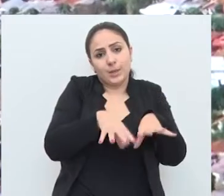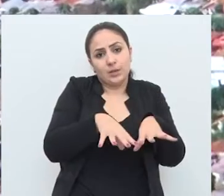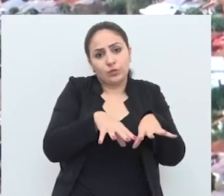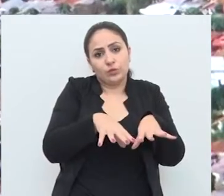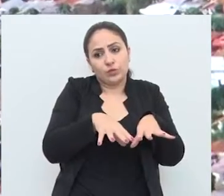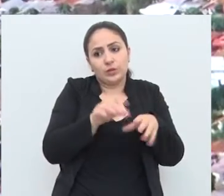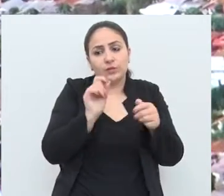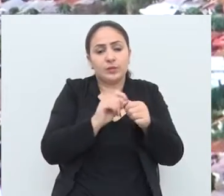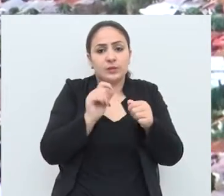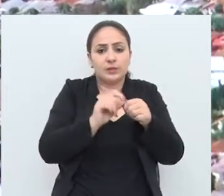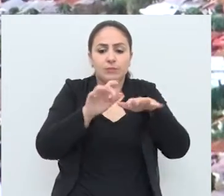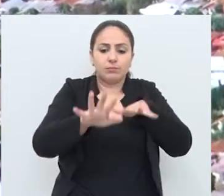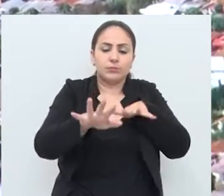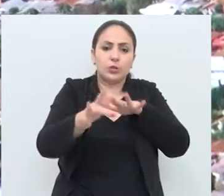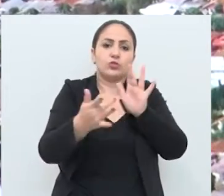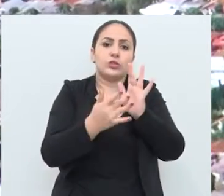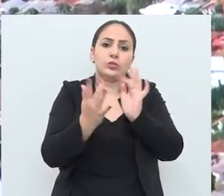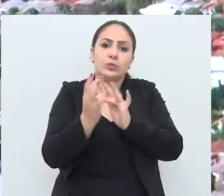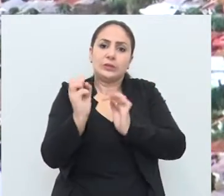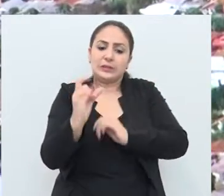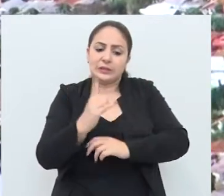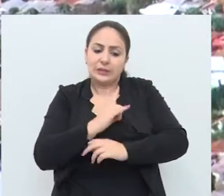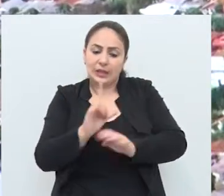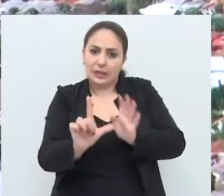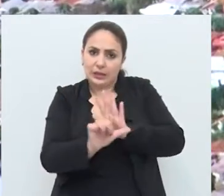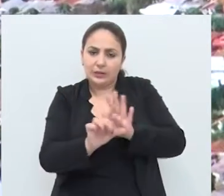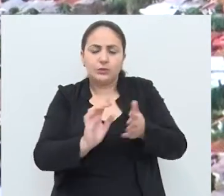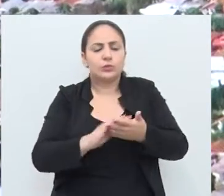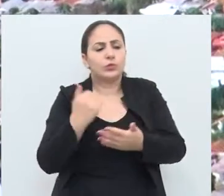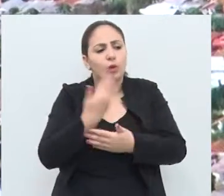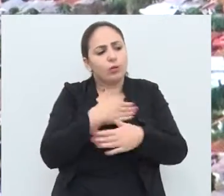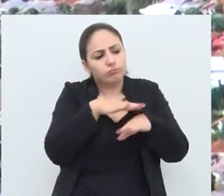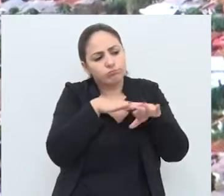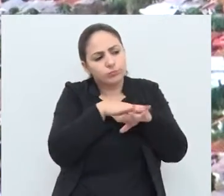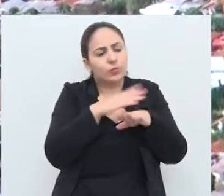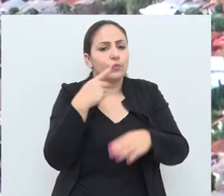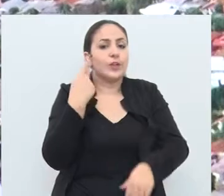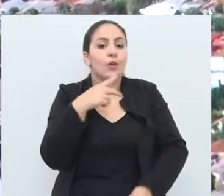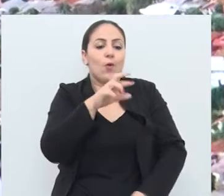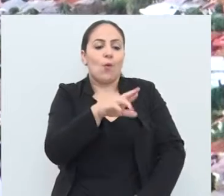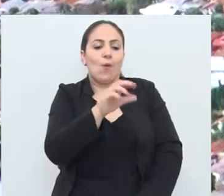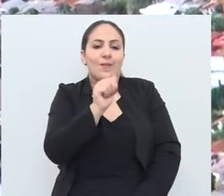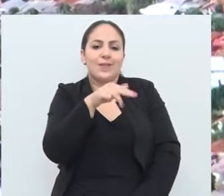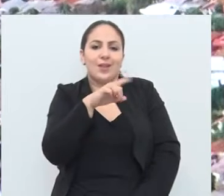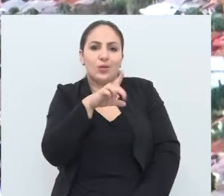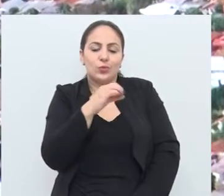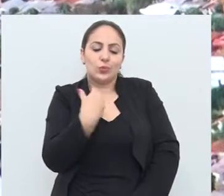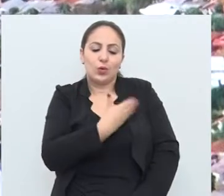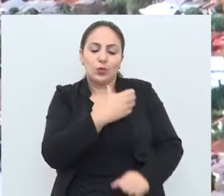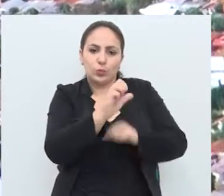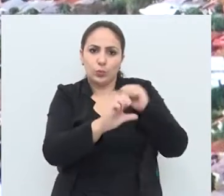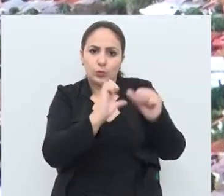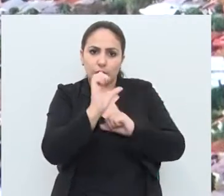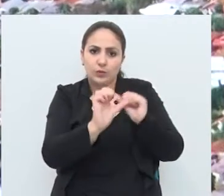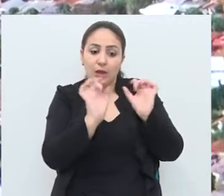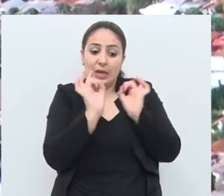essa realização da marcha para Jesus com essa lei. Falei conversando com o Eduardo Ronaldo e alteramos onde fica